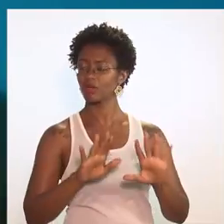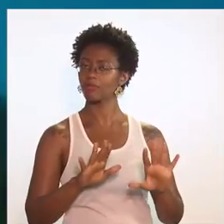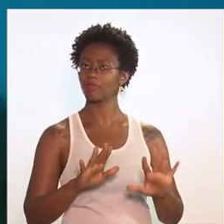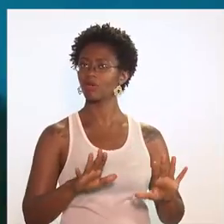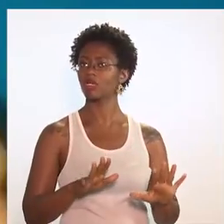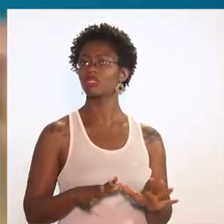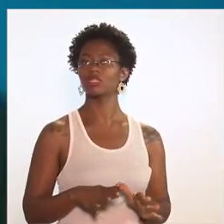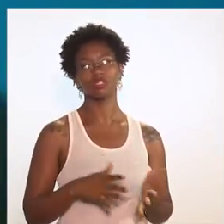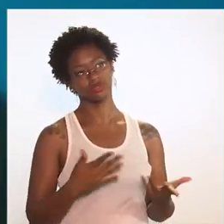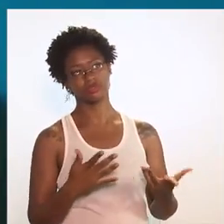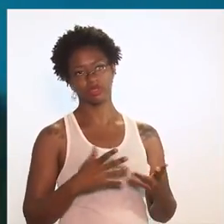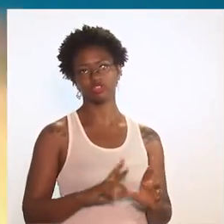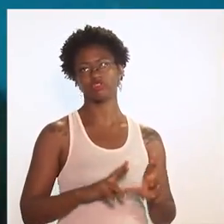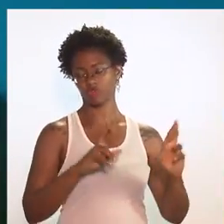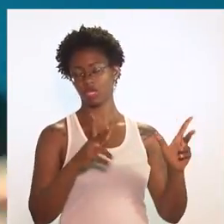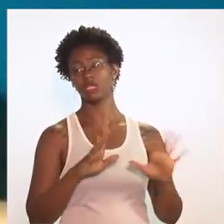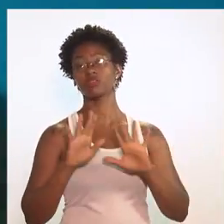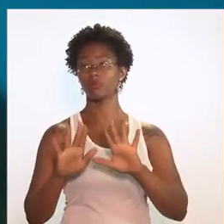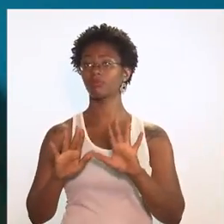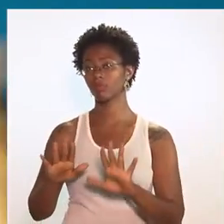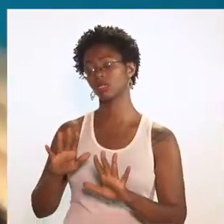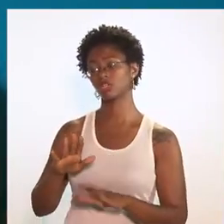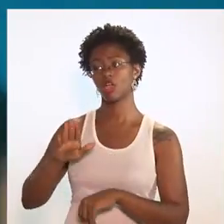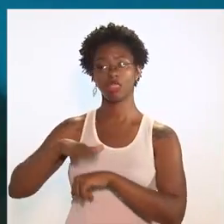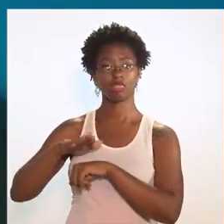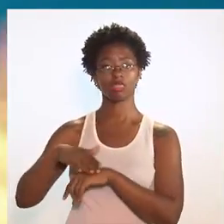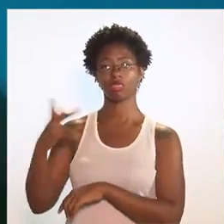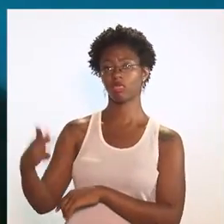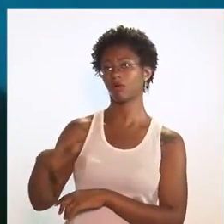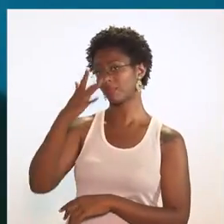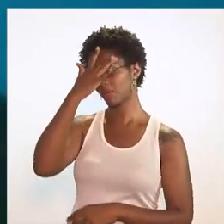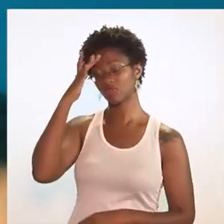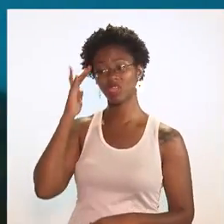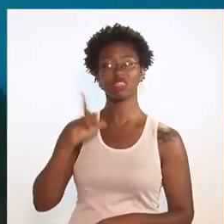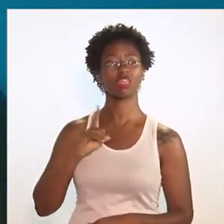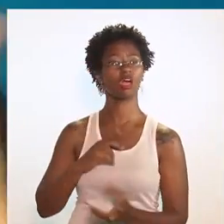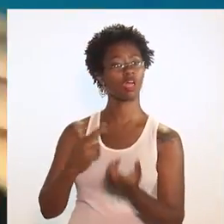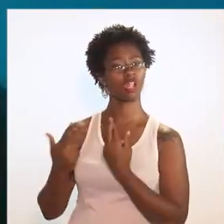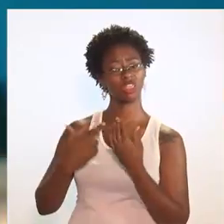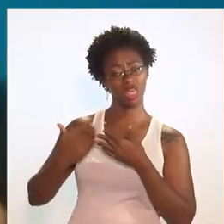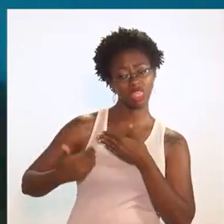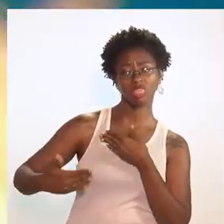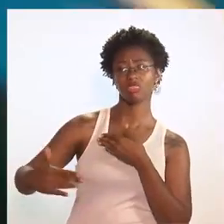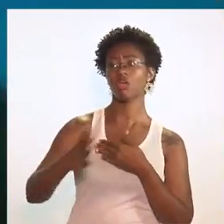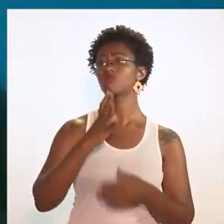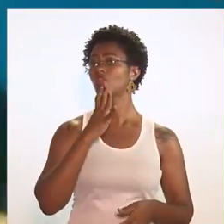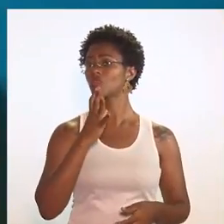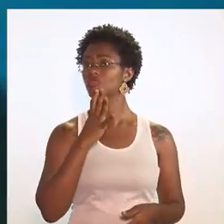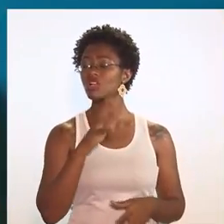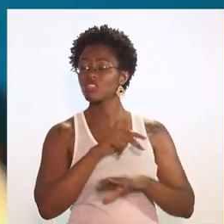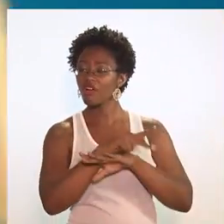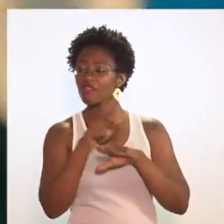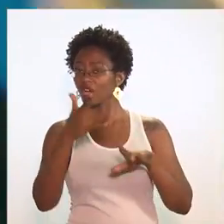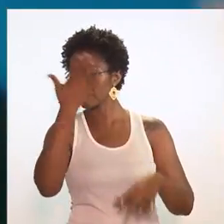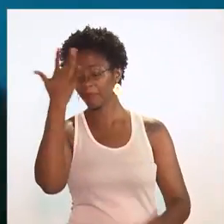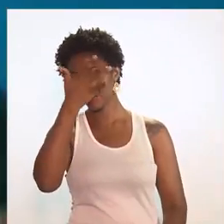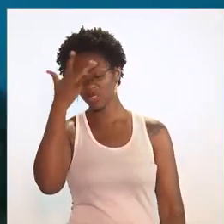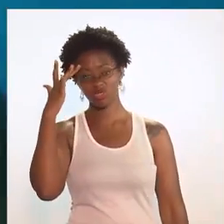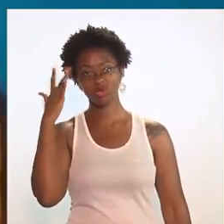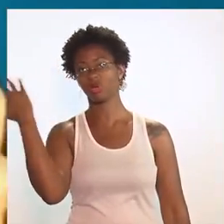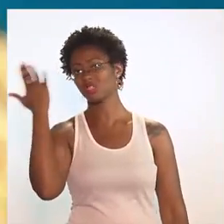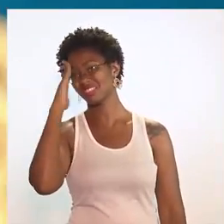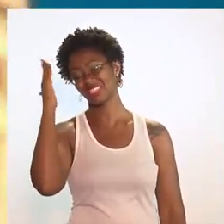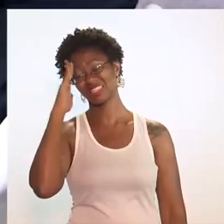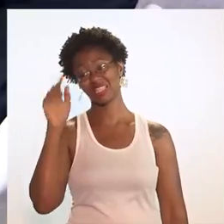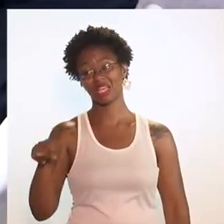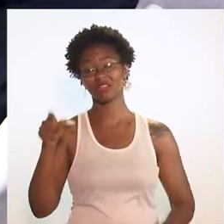perfil, mais alinhamento, mas independentemente, uma pessoa que já tem um relacionamento extenso, que conhece muita gente, que entende